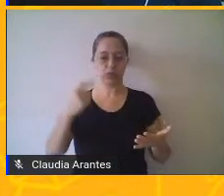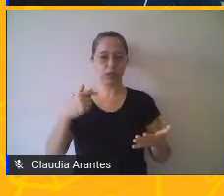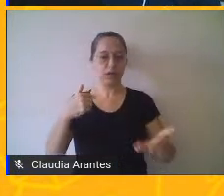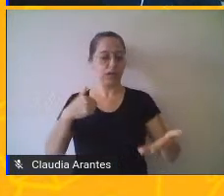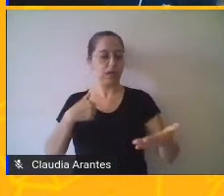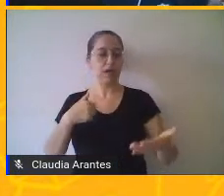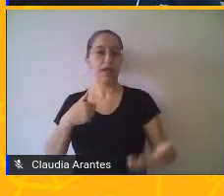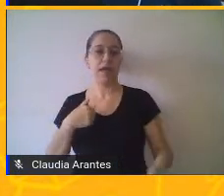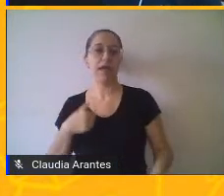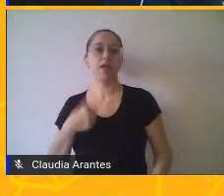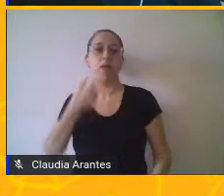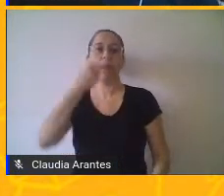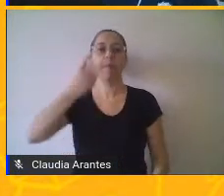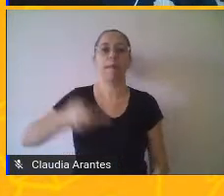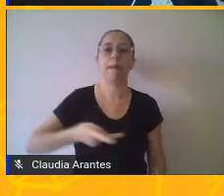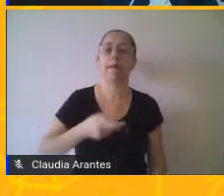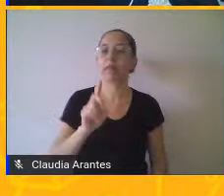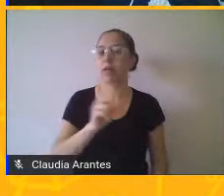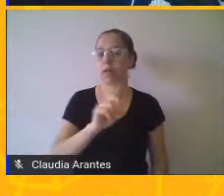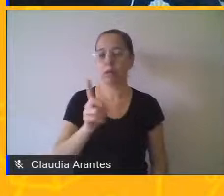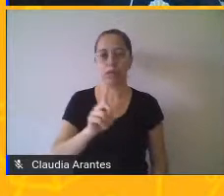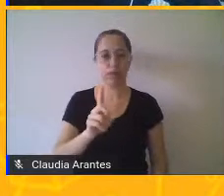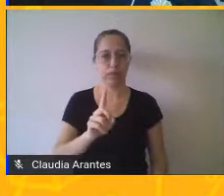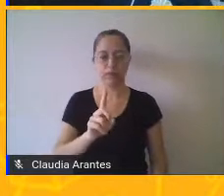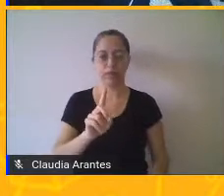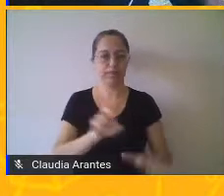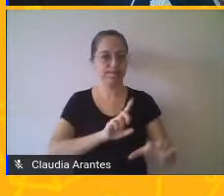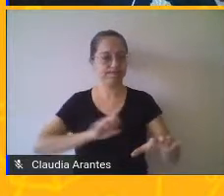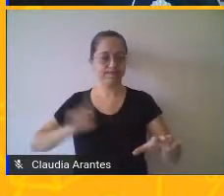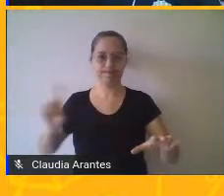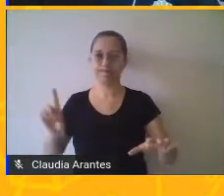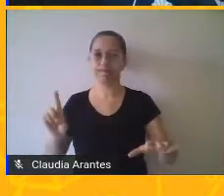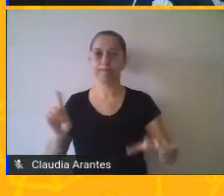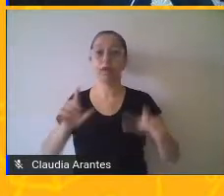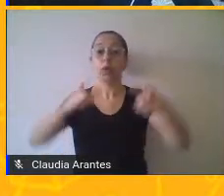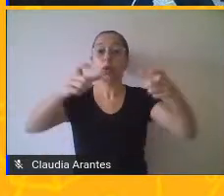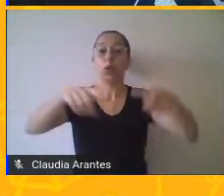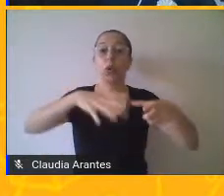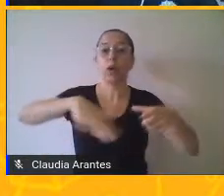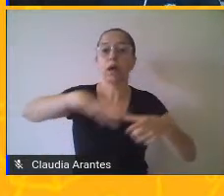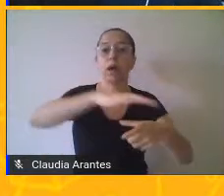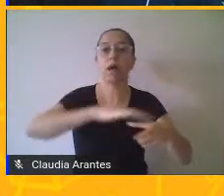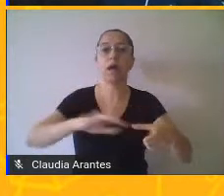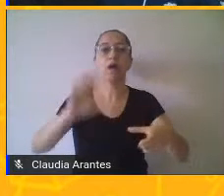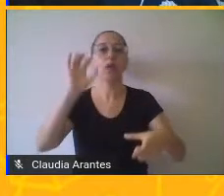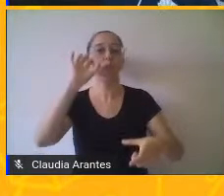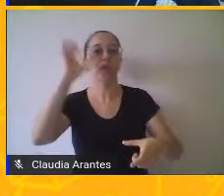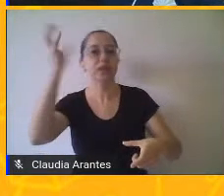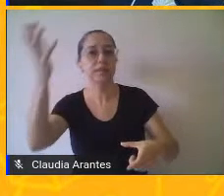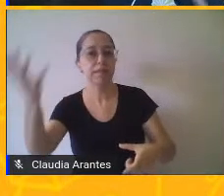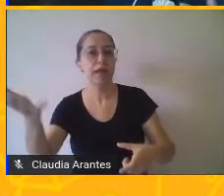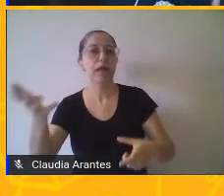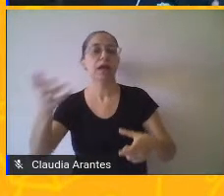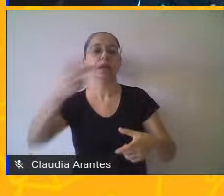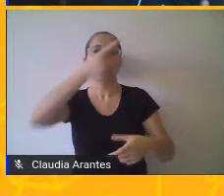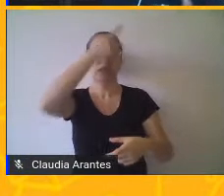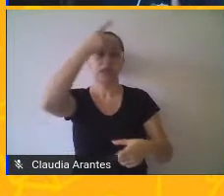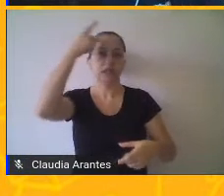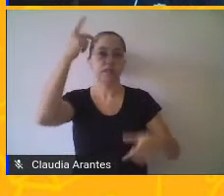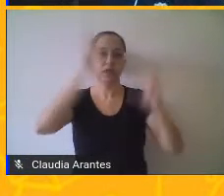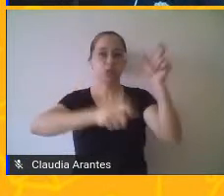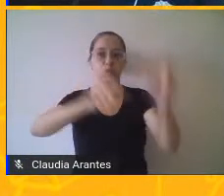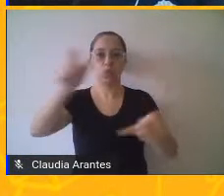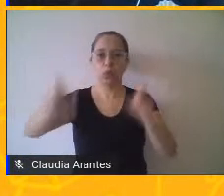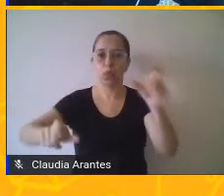passar a informação. É sempre o evento, o local, os personagens. Nunca